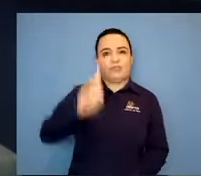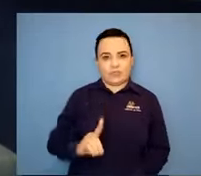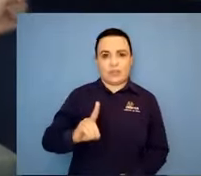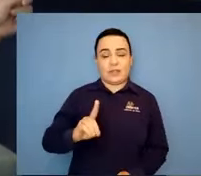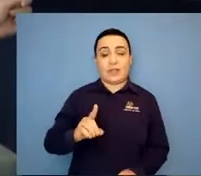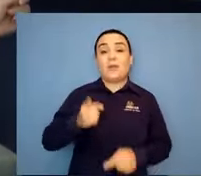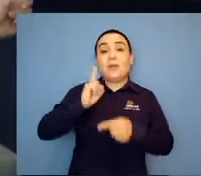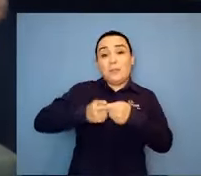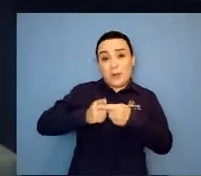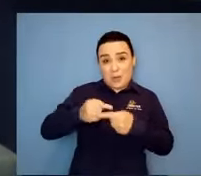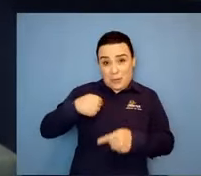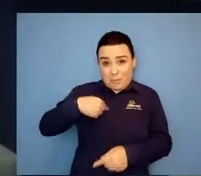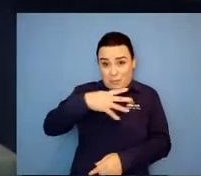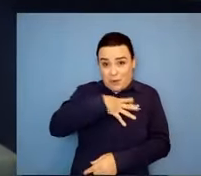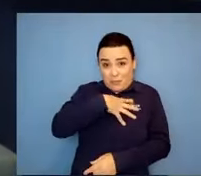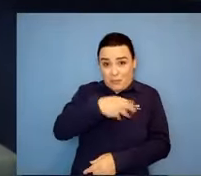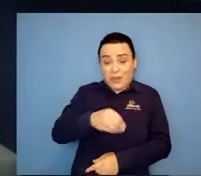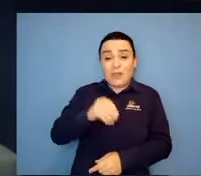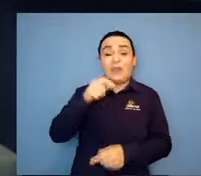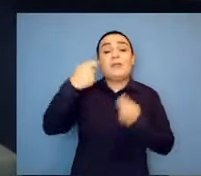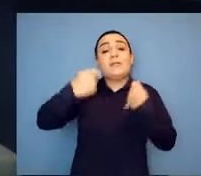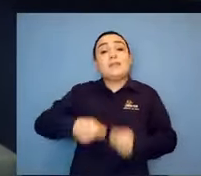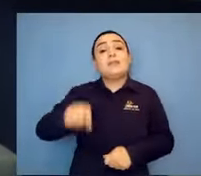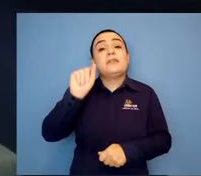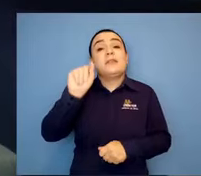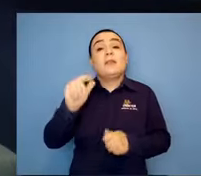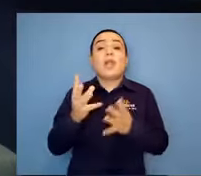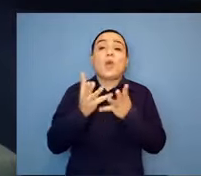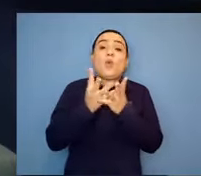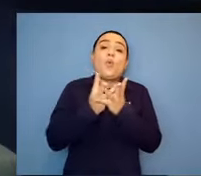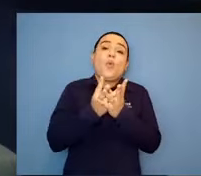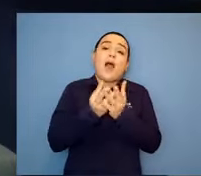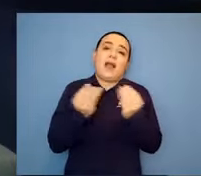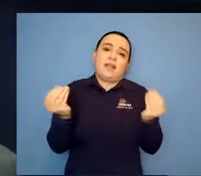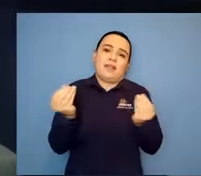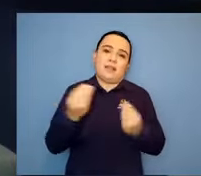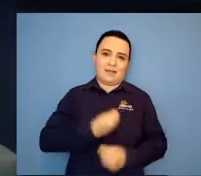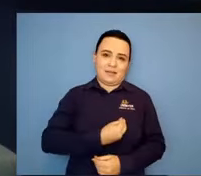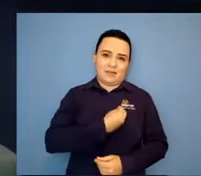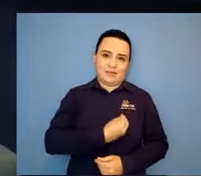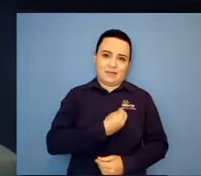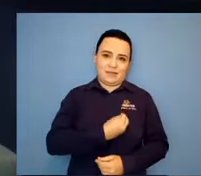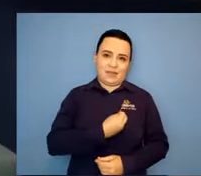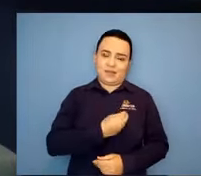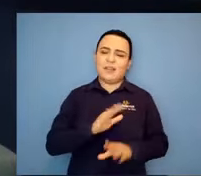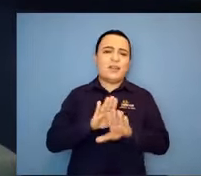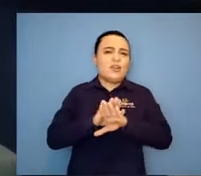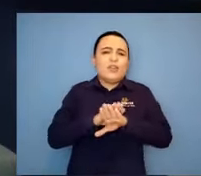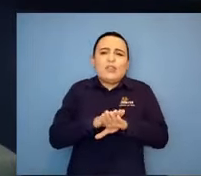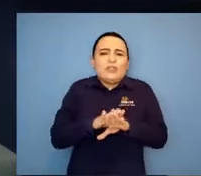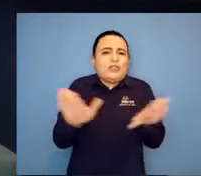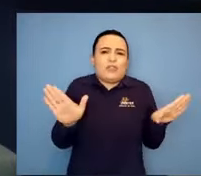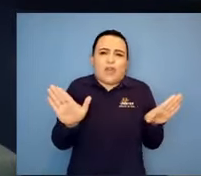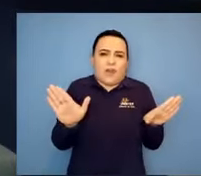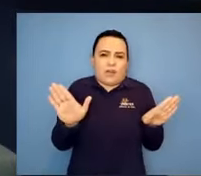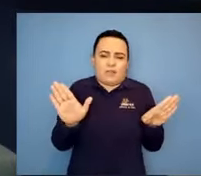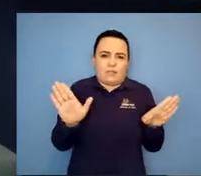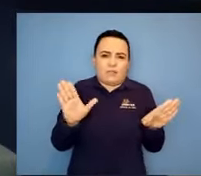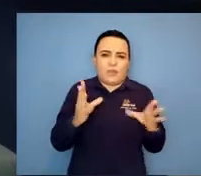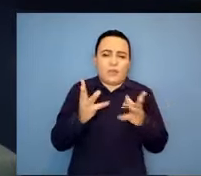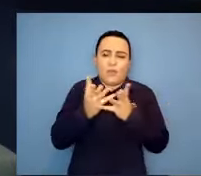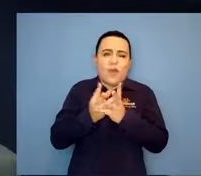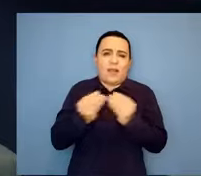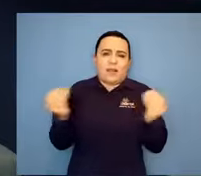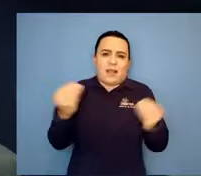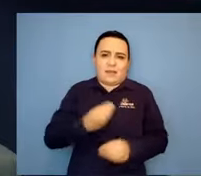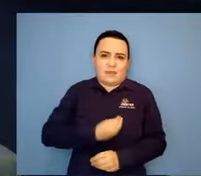orientação da médica, né? Certo. Então, eu chorava, mas eu guia a cabeça e ia buscar, né? Então, depois a gente conseguiu o home care